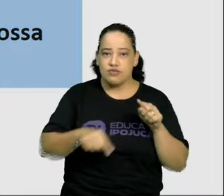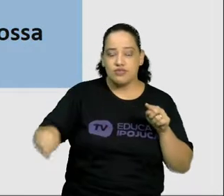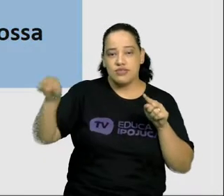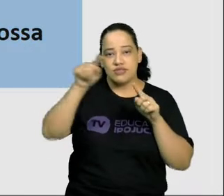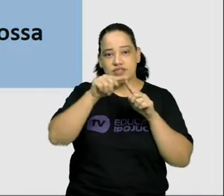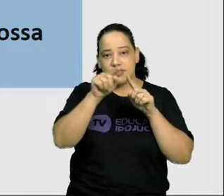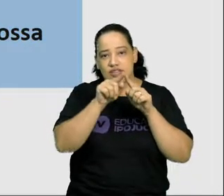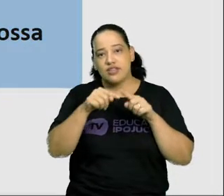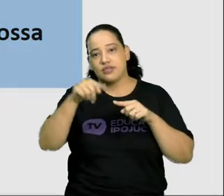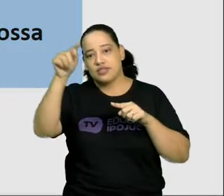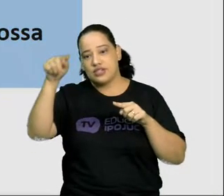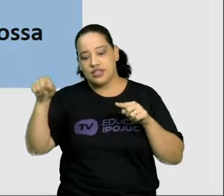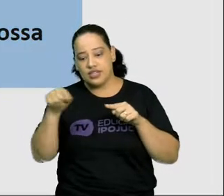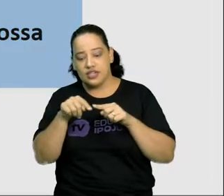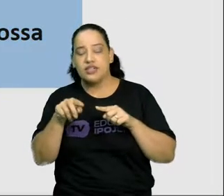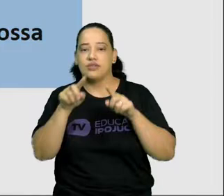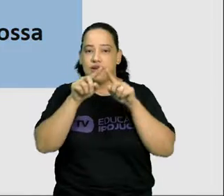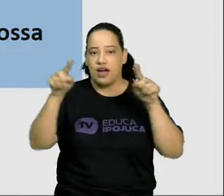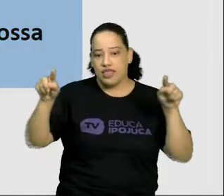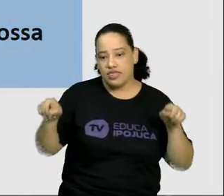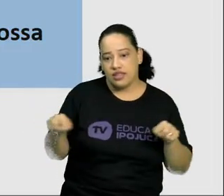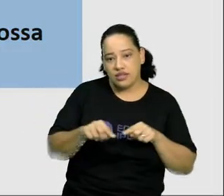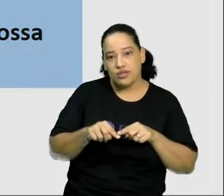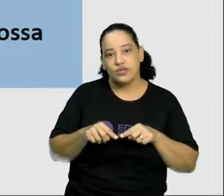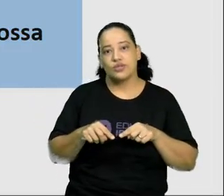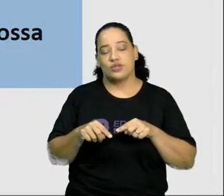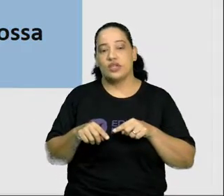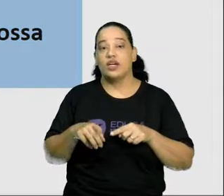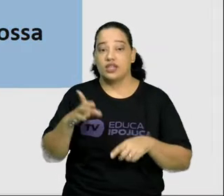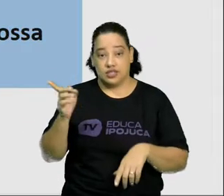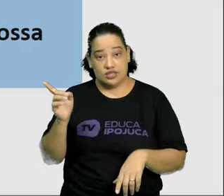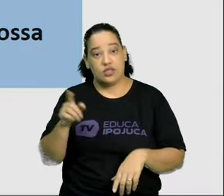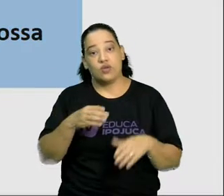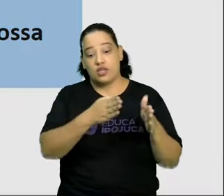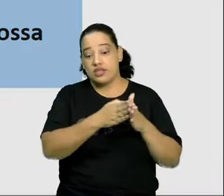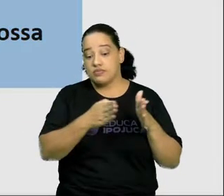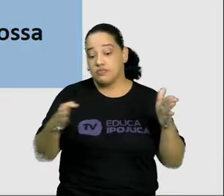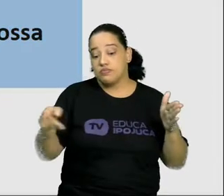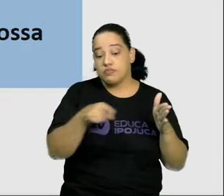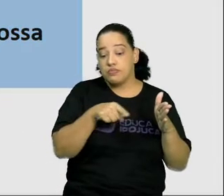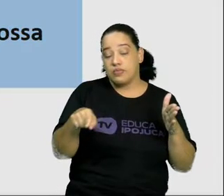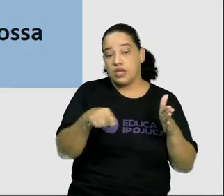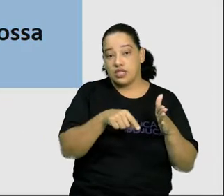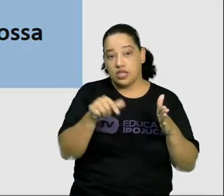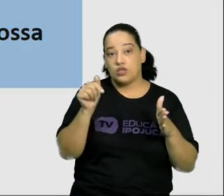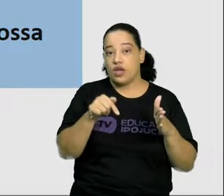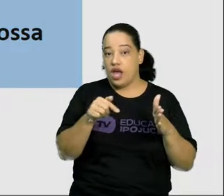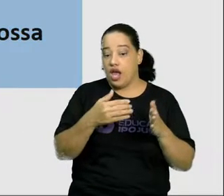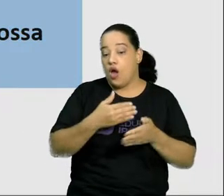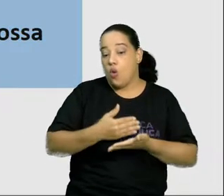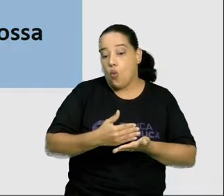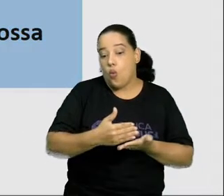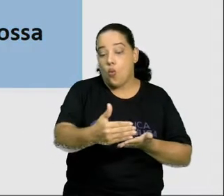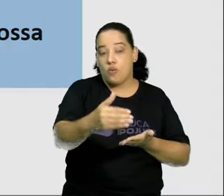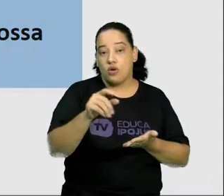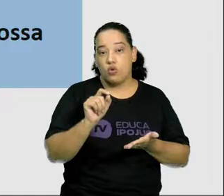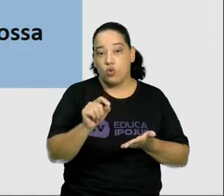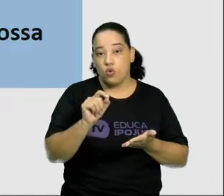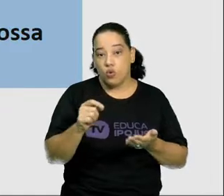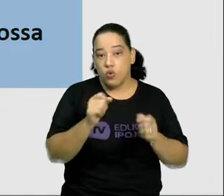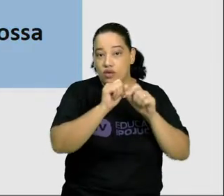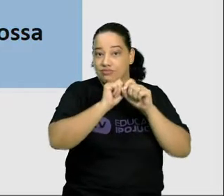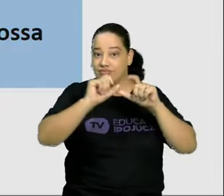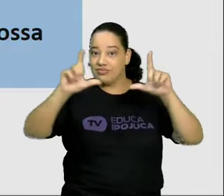triângulo e retângulo. Foi nessa época que a artista deu início a uma sequência de tela